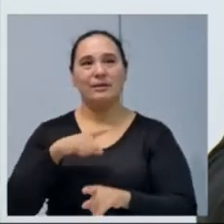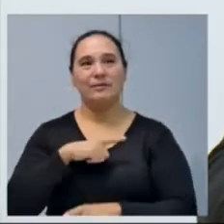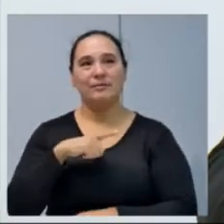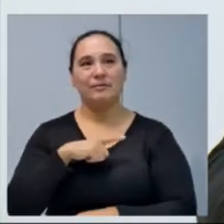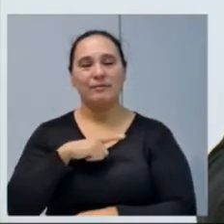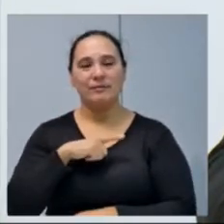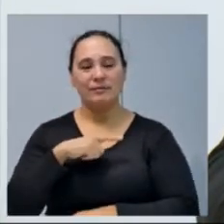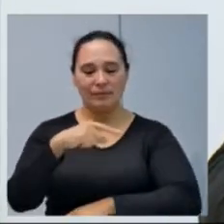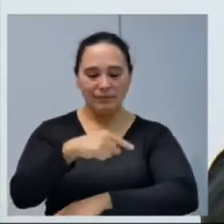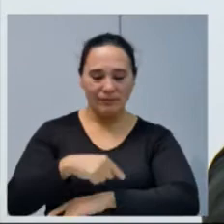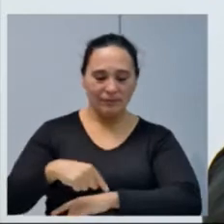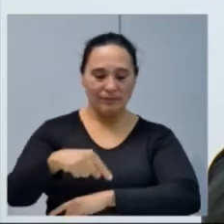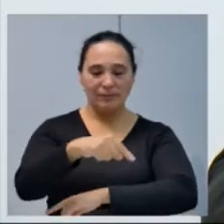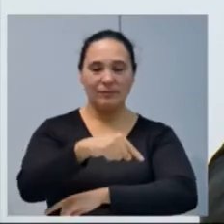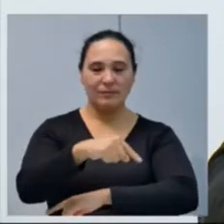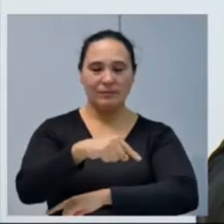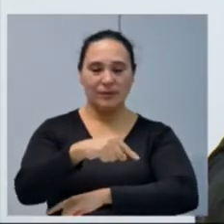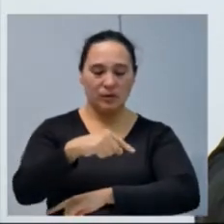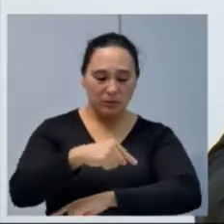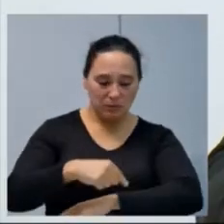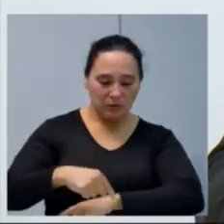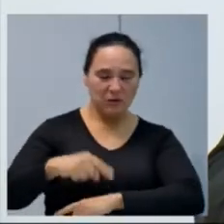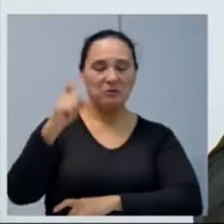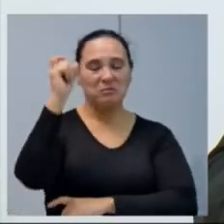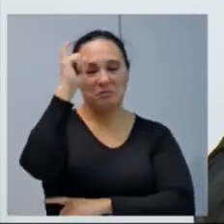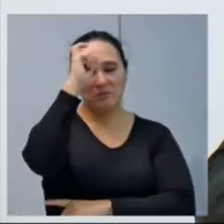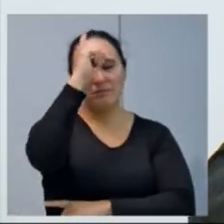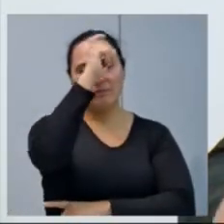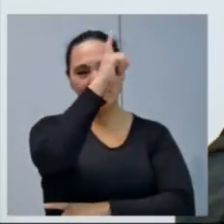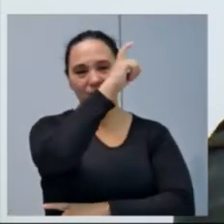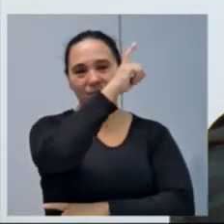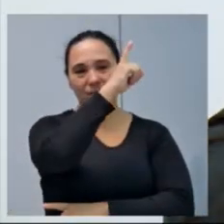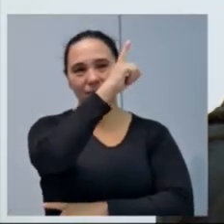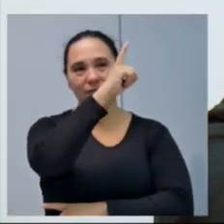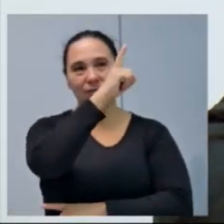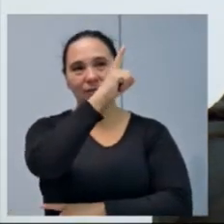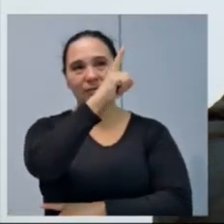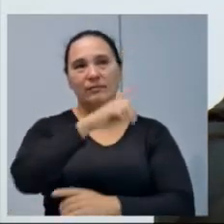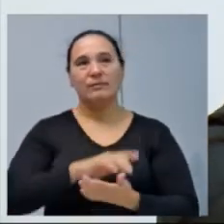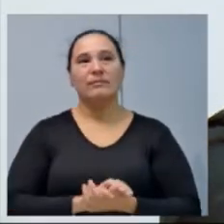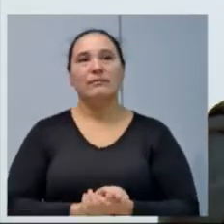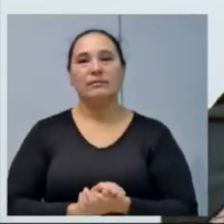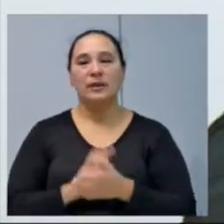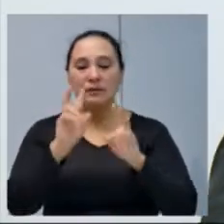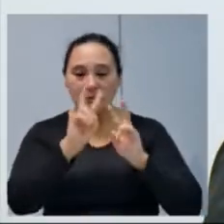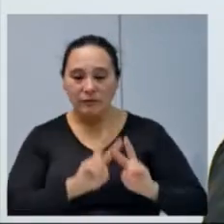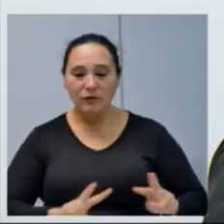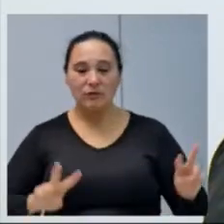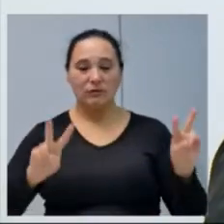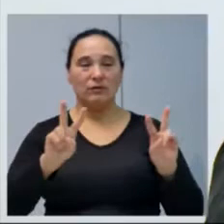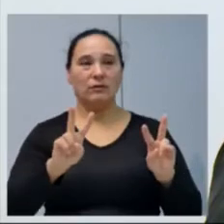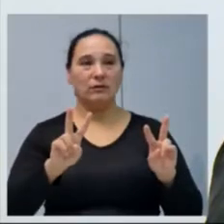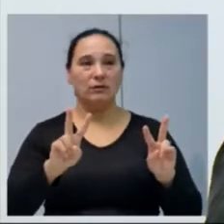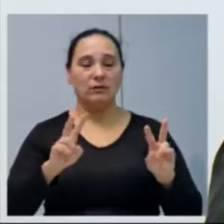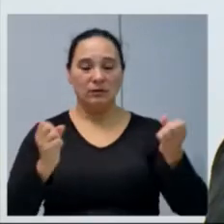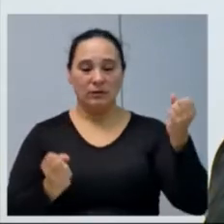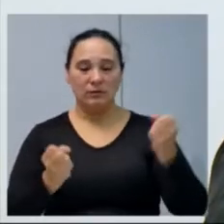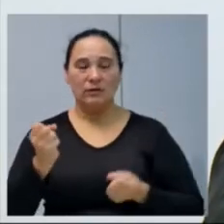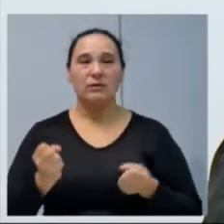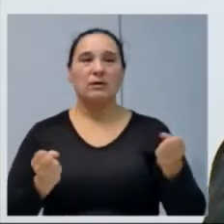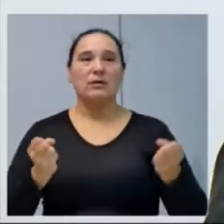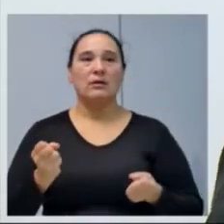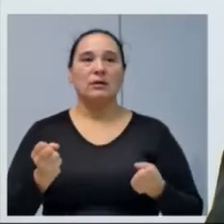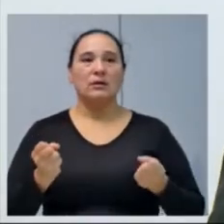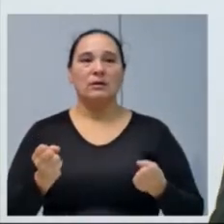entroncamento, e uma curva onde dificulta bastante a visibilidade dos veículos. Então,